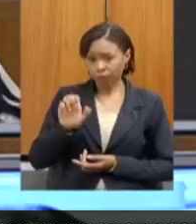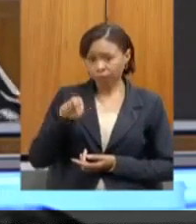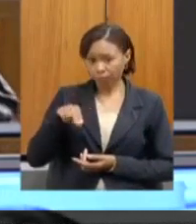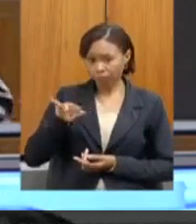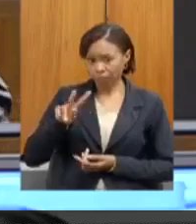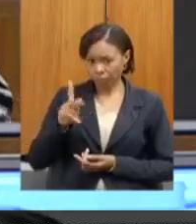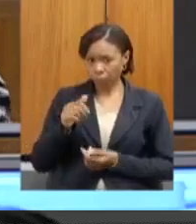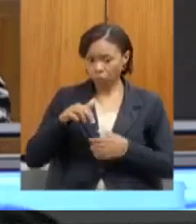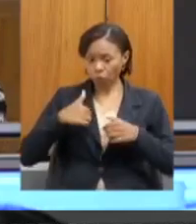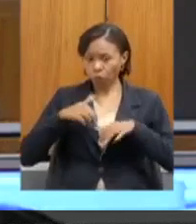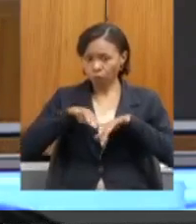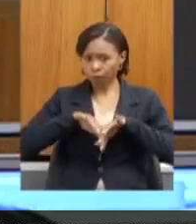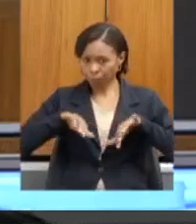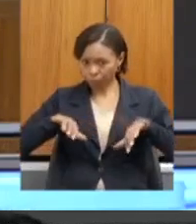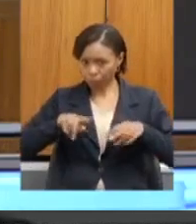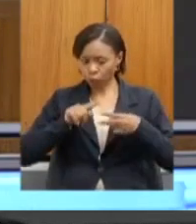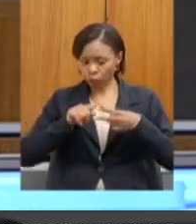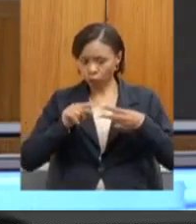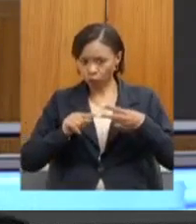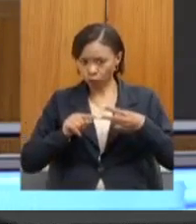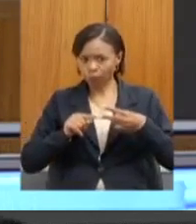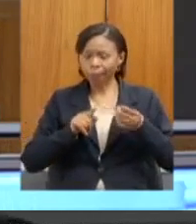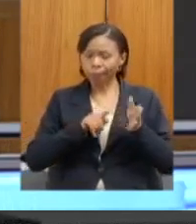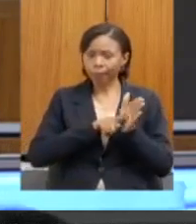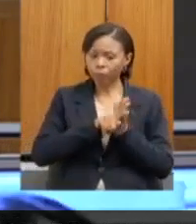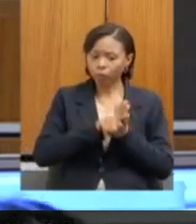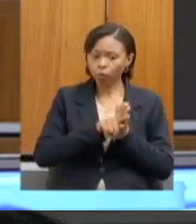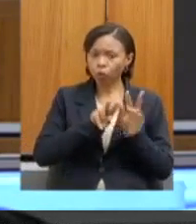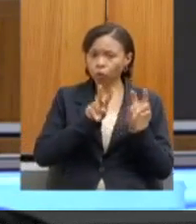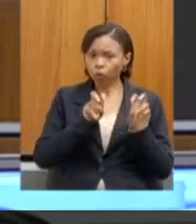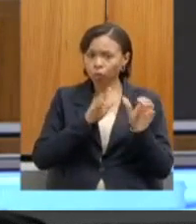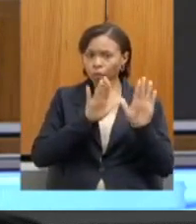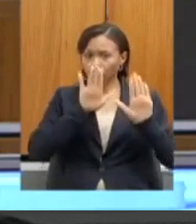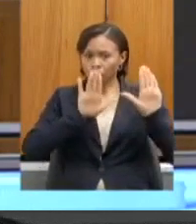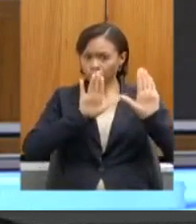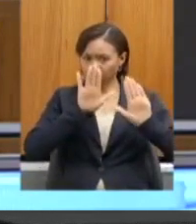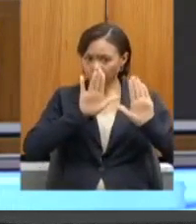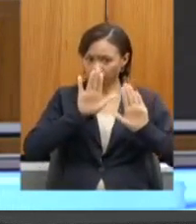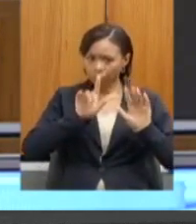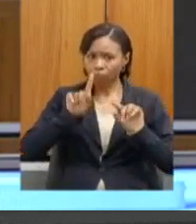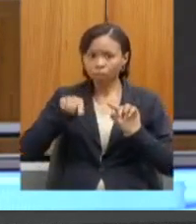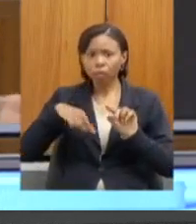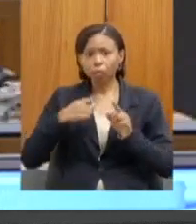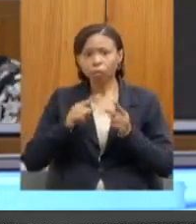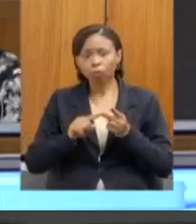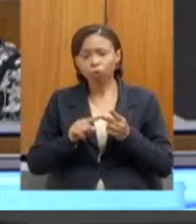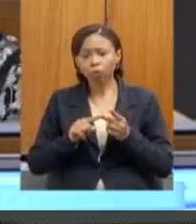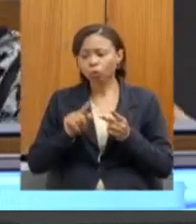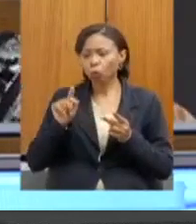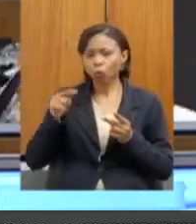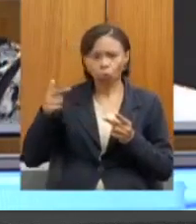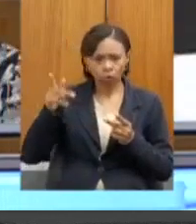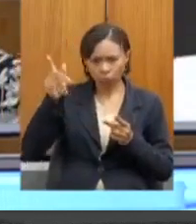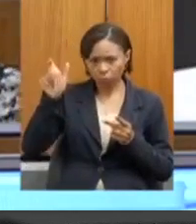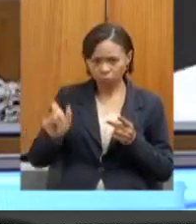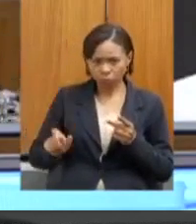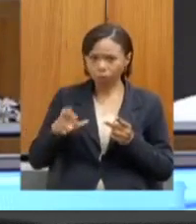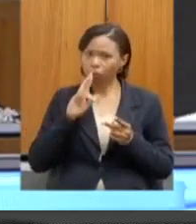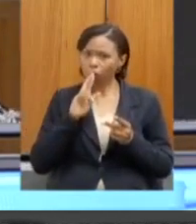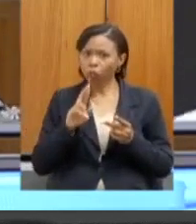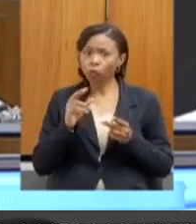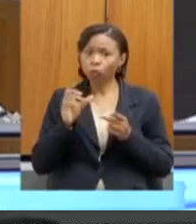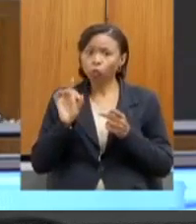momentos, primeiras perguntas sobre os processos de licenciamento e depois eu vou pedir ao Malar que responda em relação às unidades de